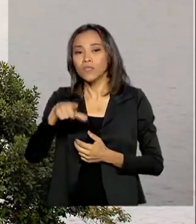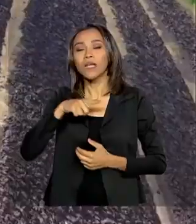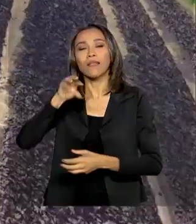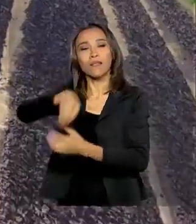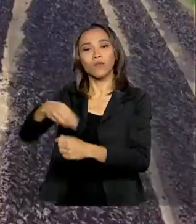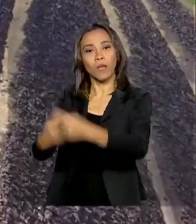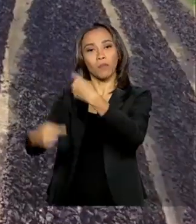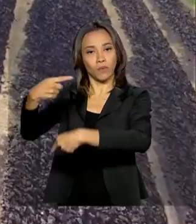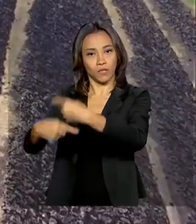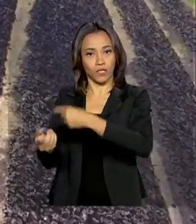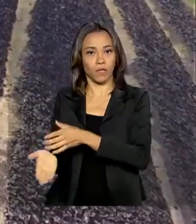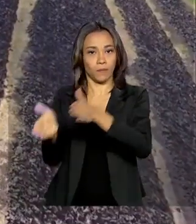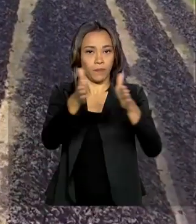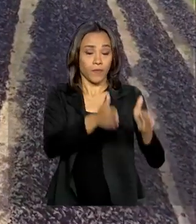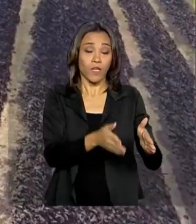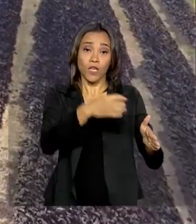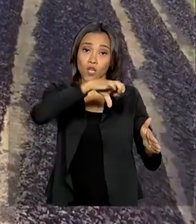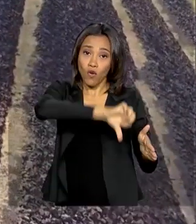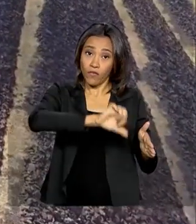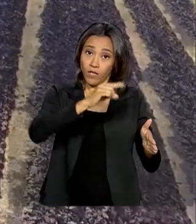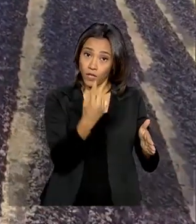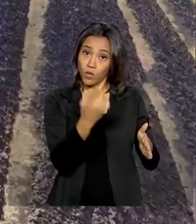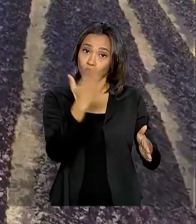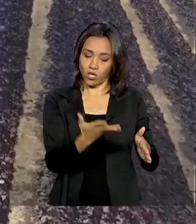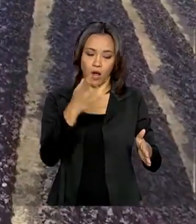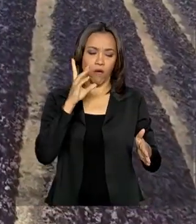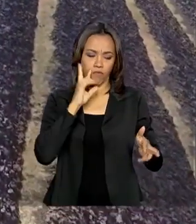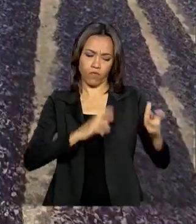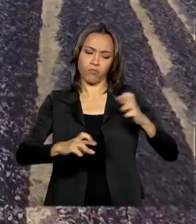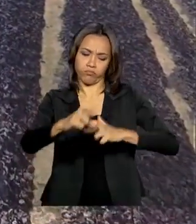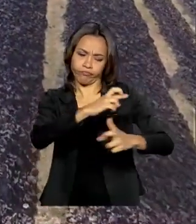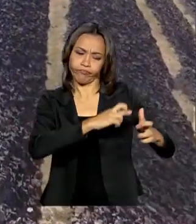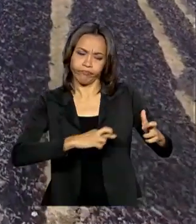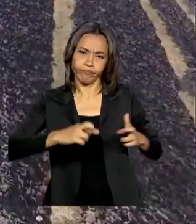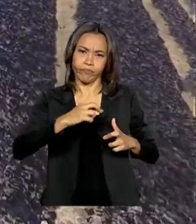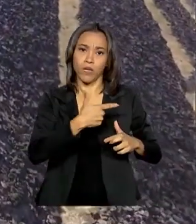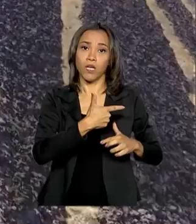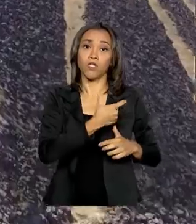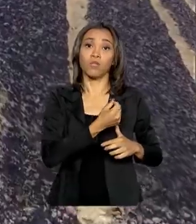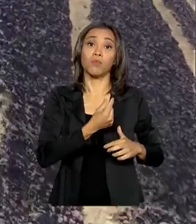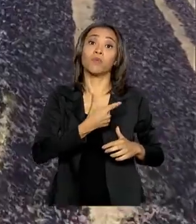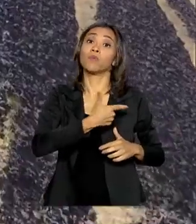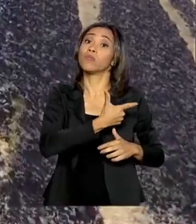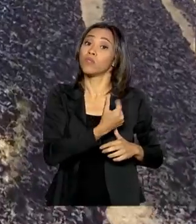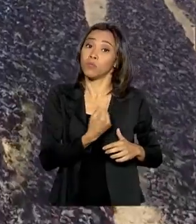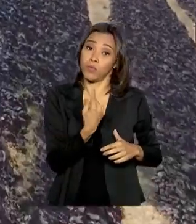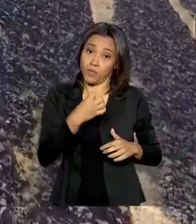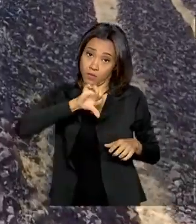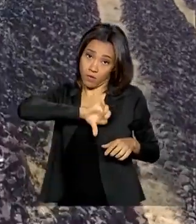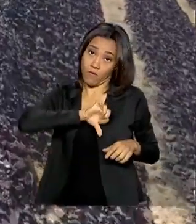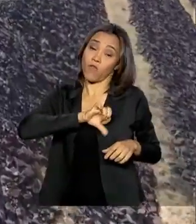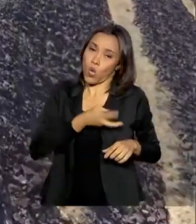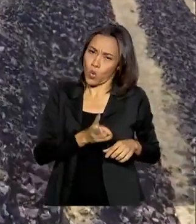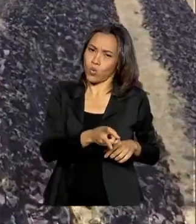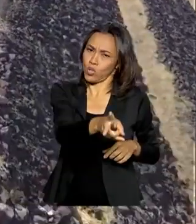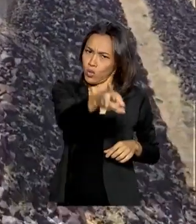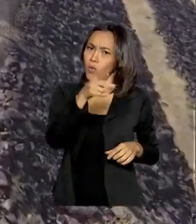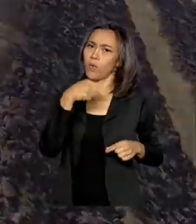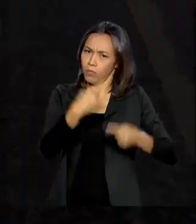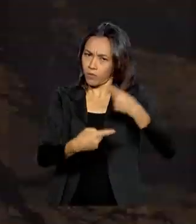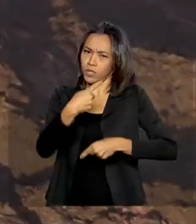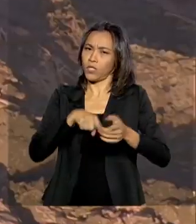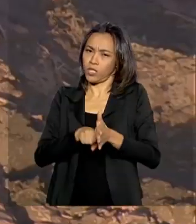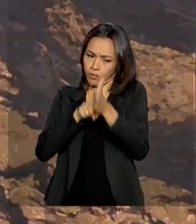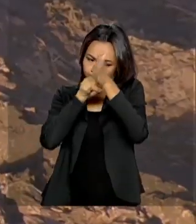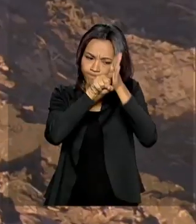e 91 foram vistoriados em 2019. O planejamento de fiscalizações continua em 2020.